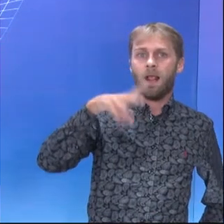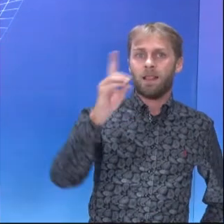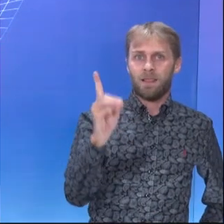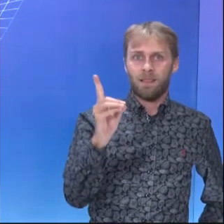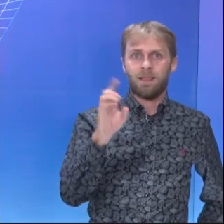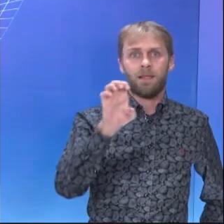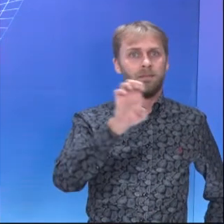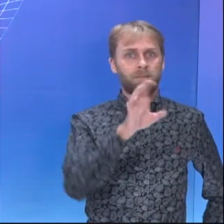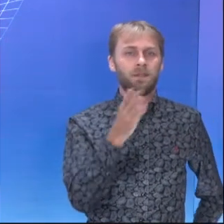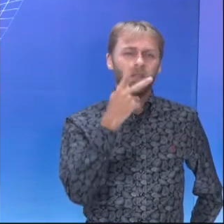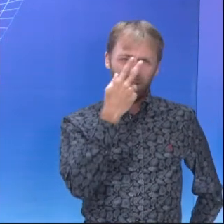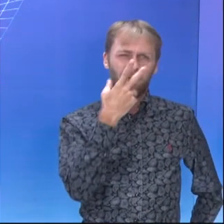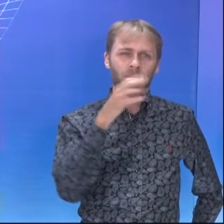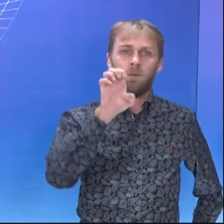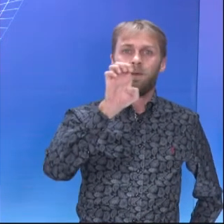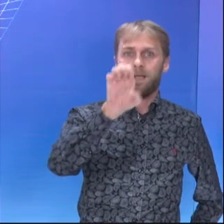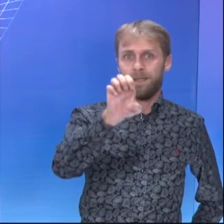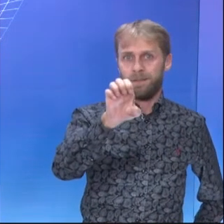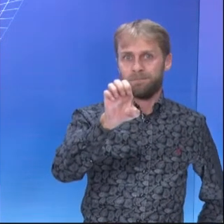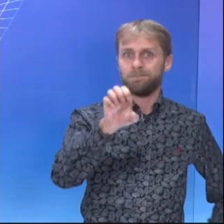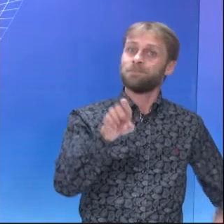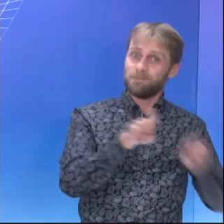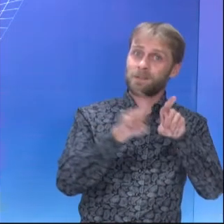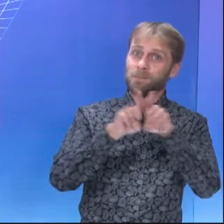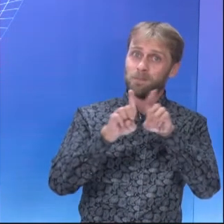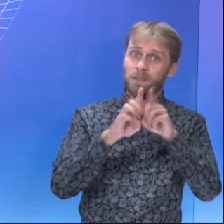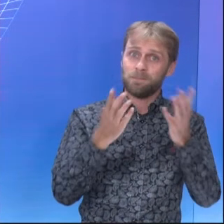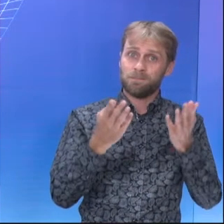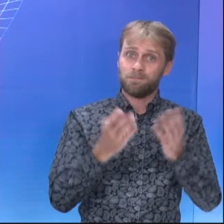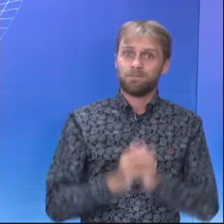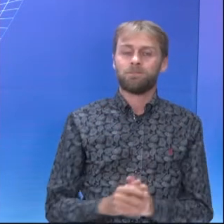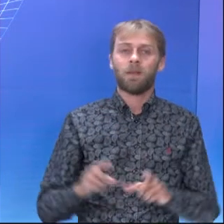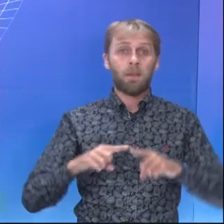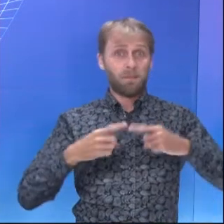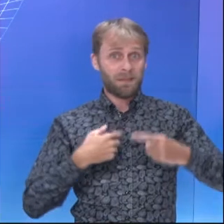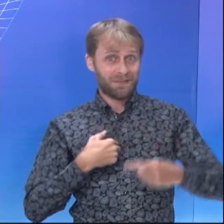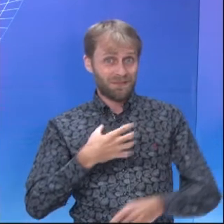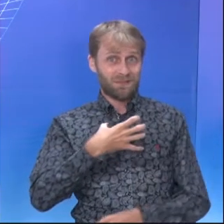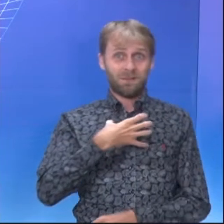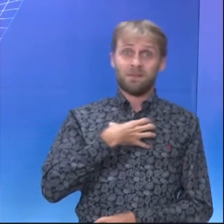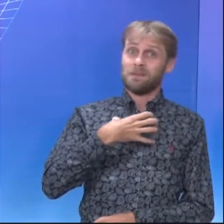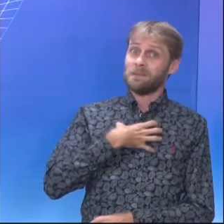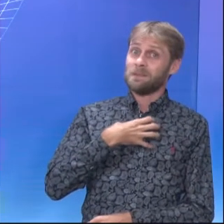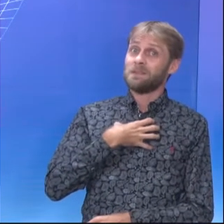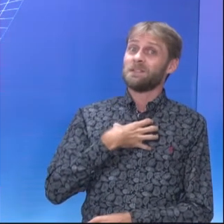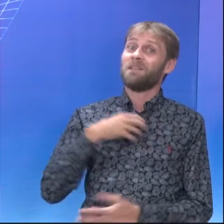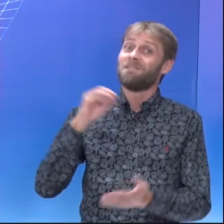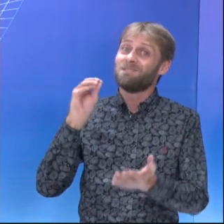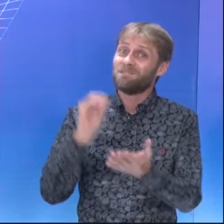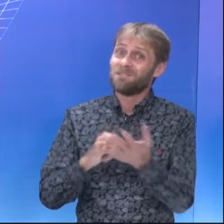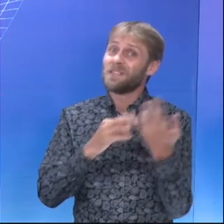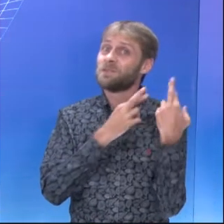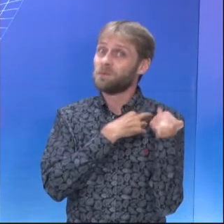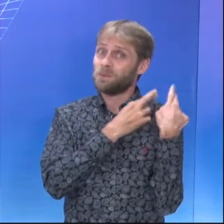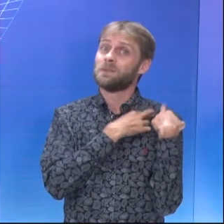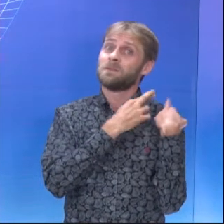é o but, então ela não julga, mas o que ela faz? But I do feel that it's responsible.